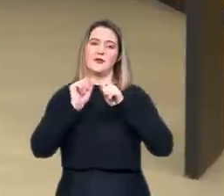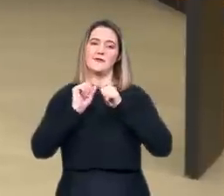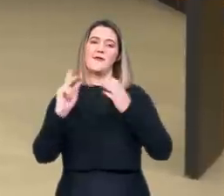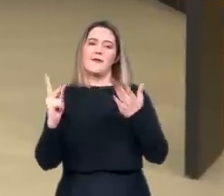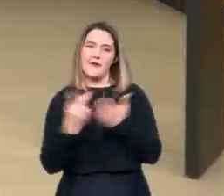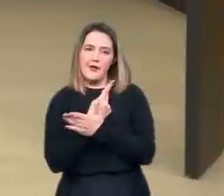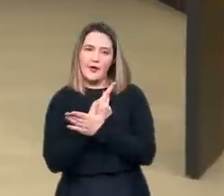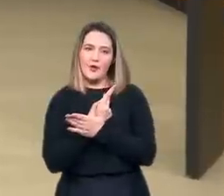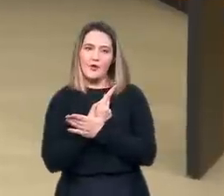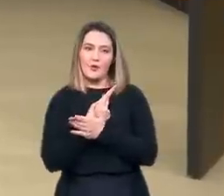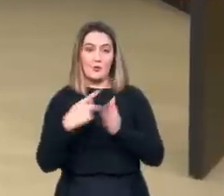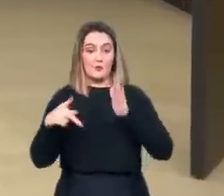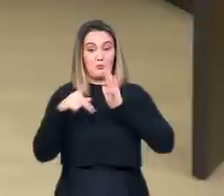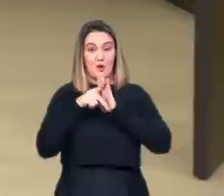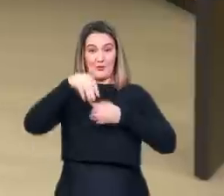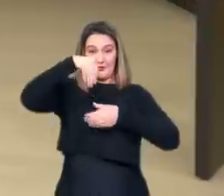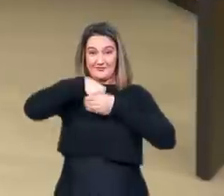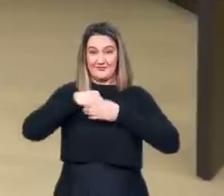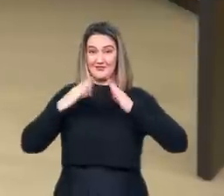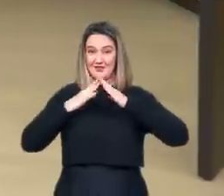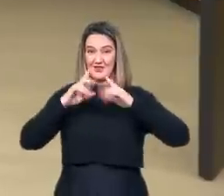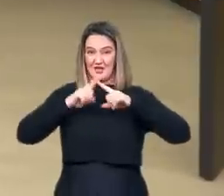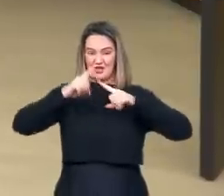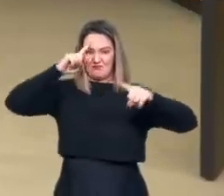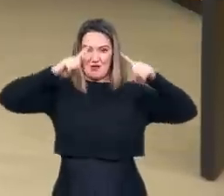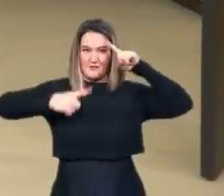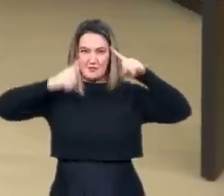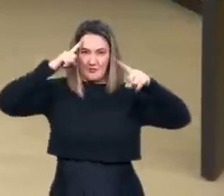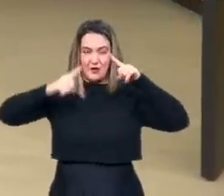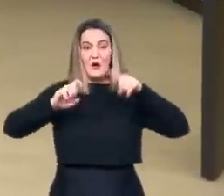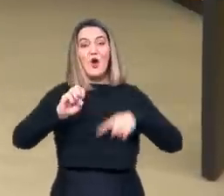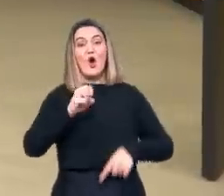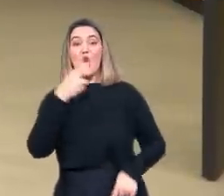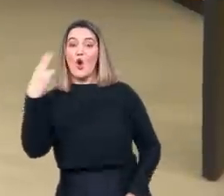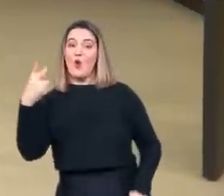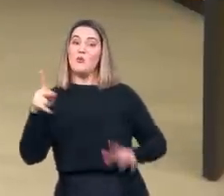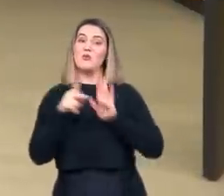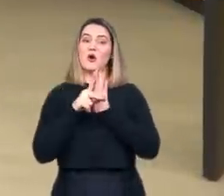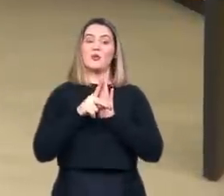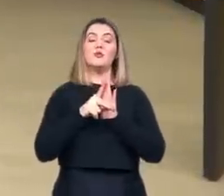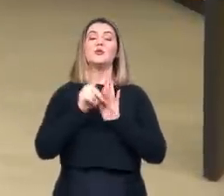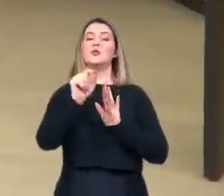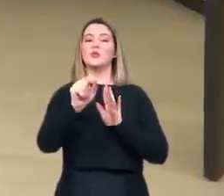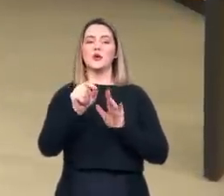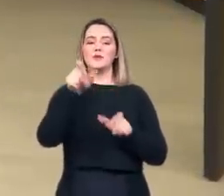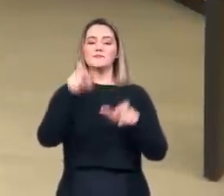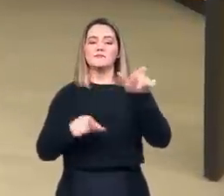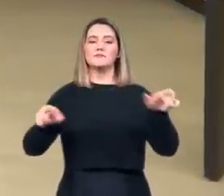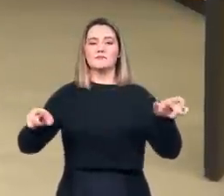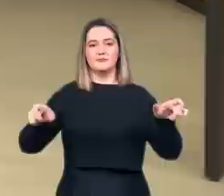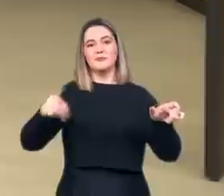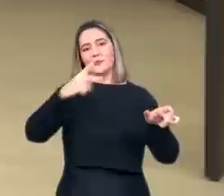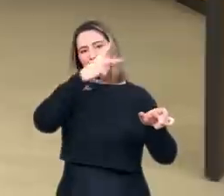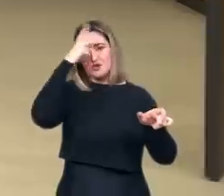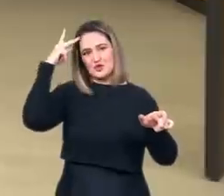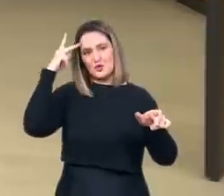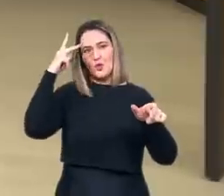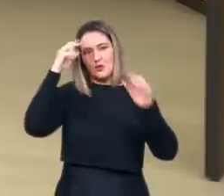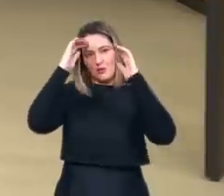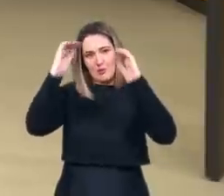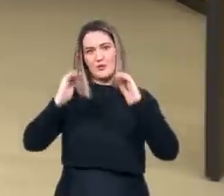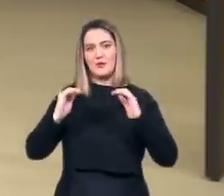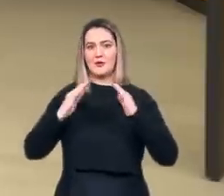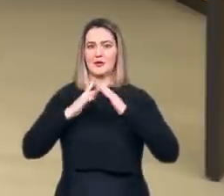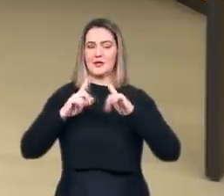erros foram mesmo de cunho eclesiástico ou daqueles que compõem o rol de membros da Igreja, vai depender da posição que cada um